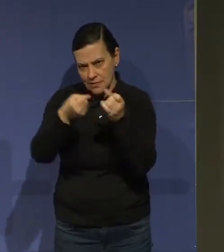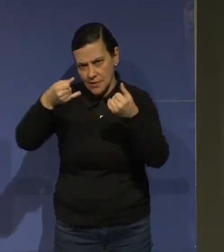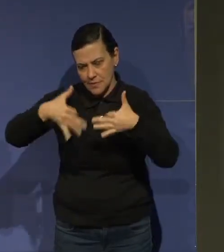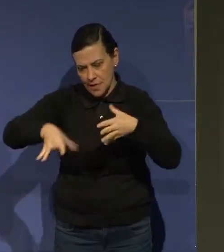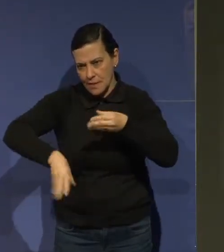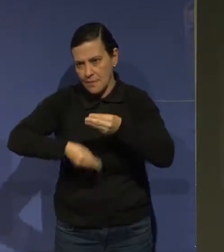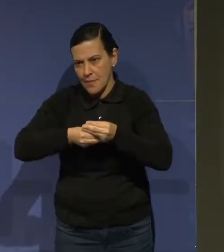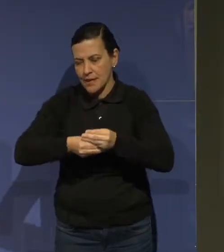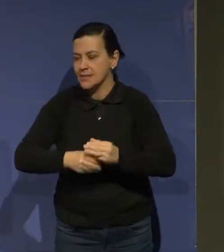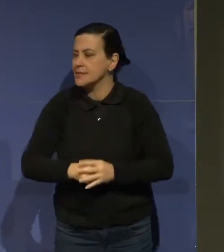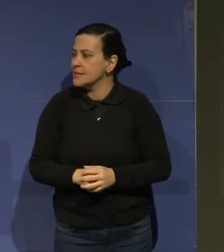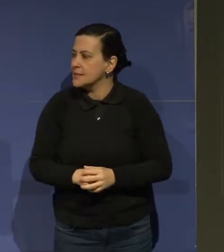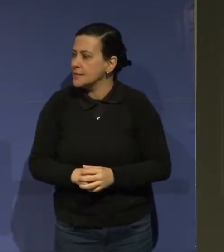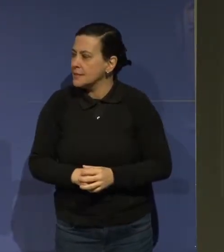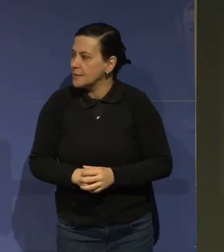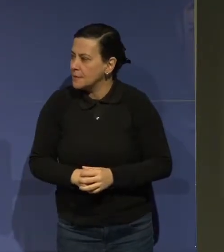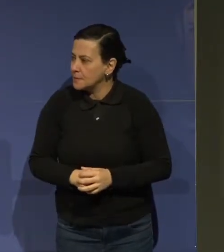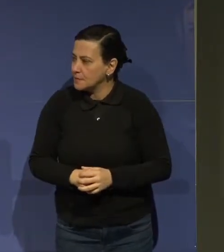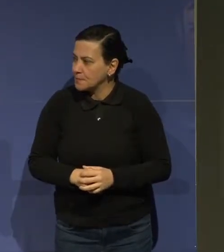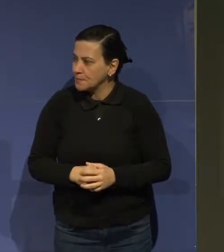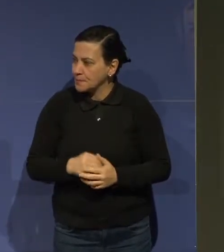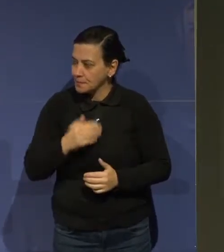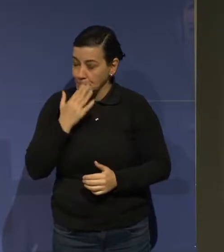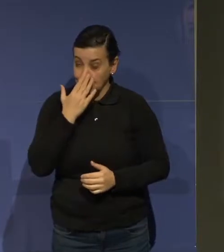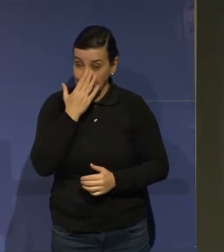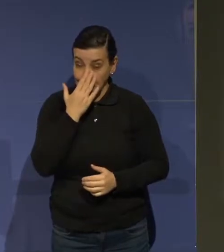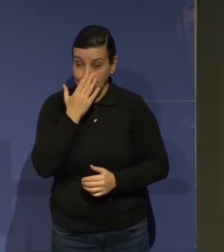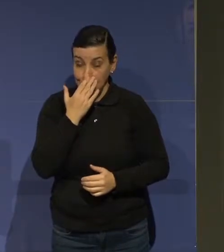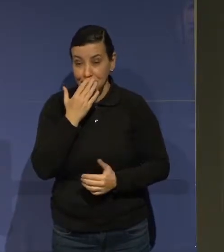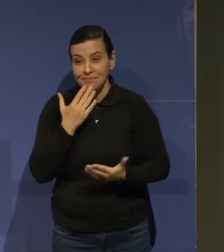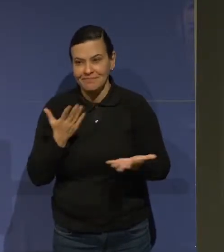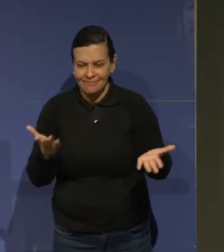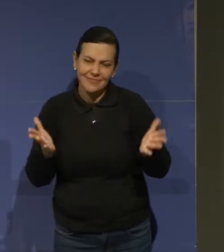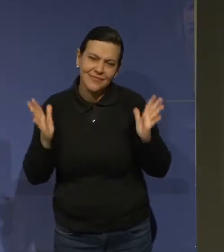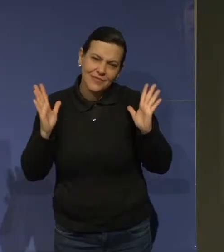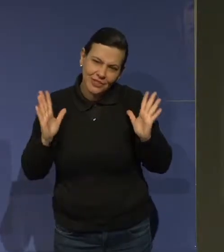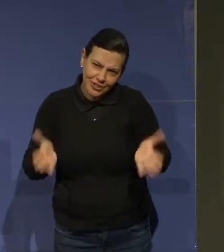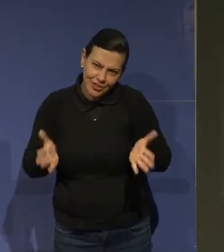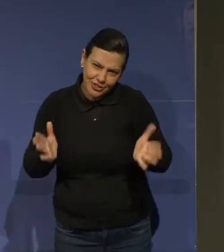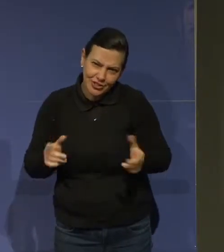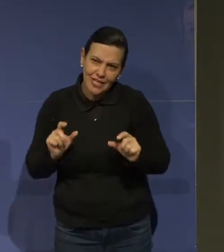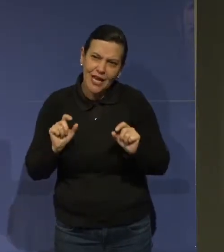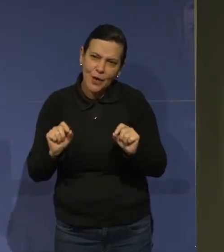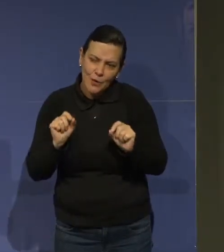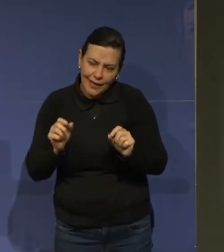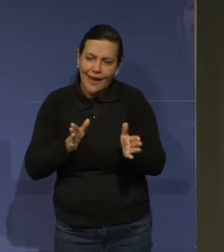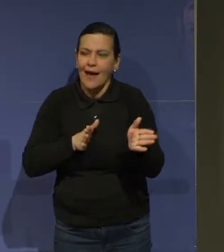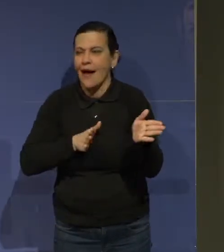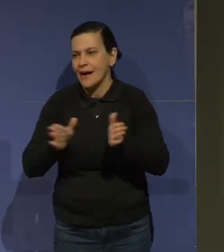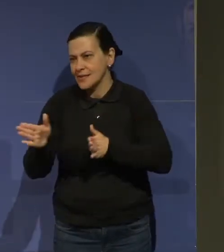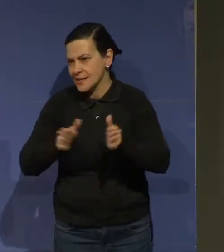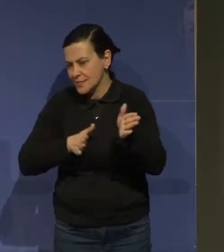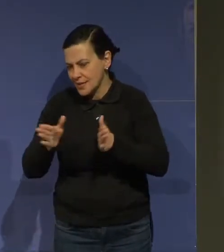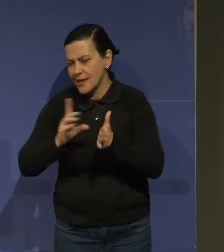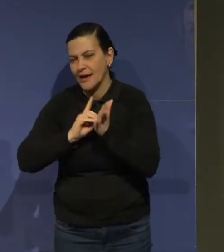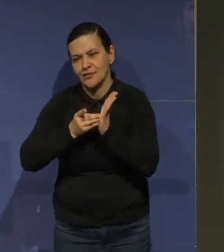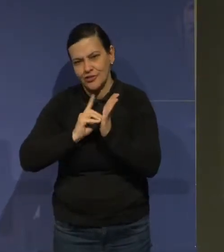Você que vai passar. Bom, vocês estão cansados de livro acessibilidade digital,